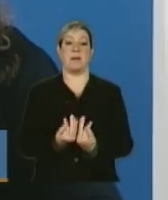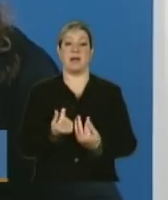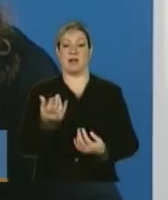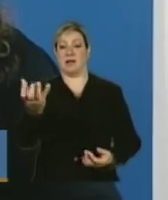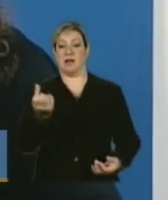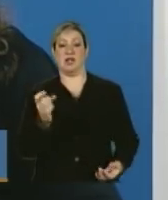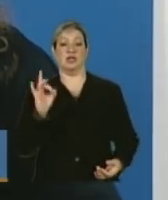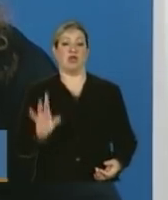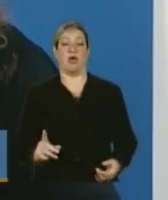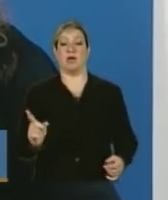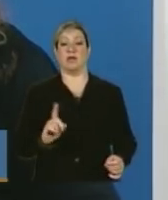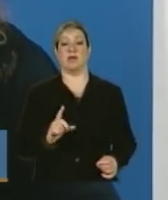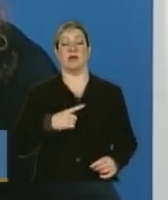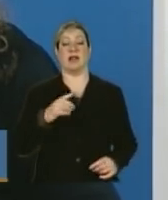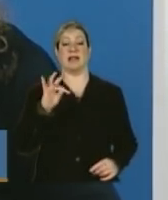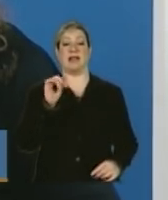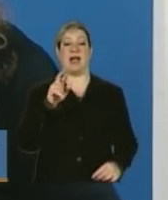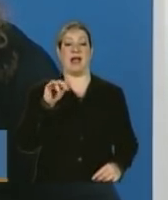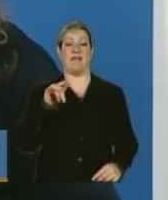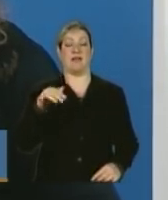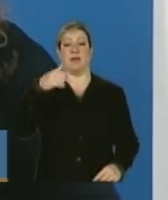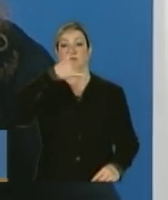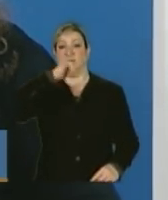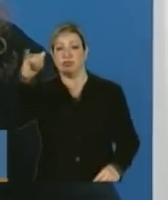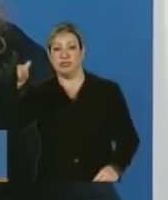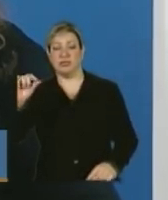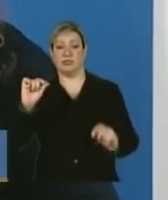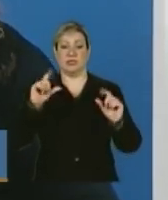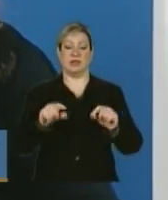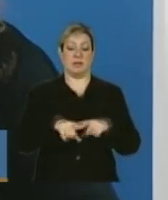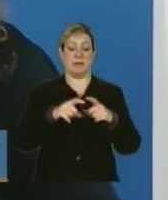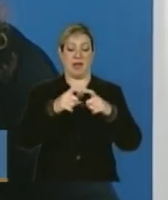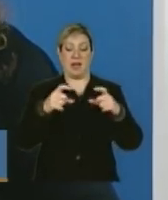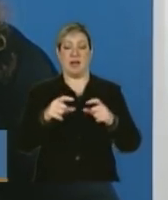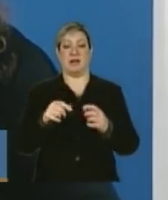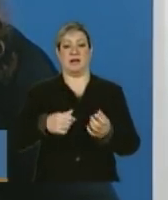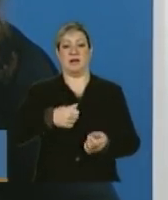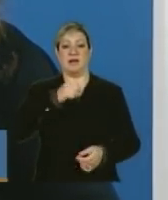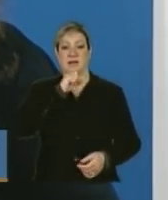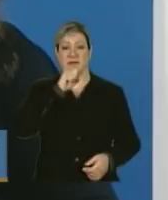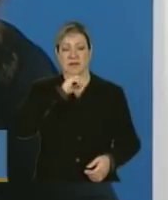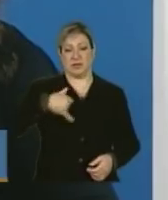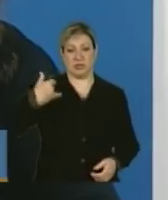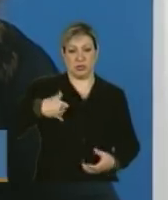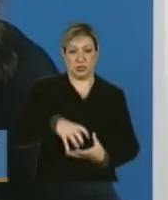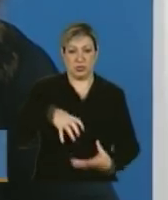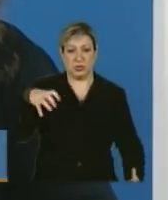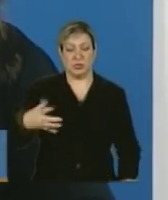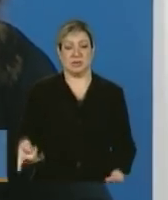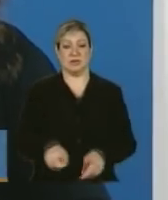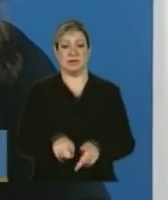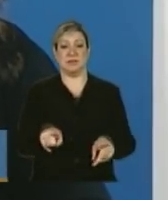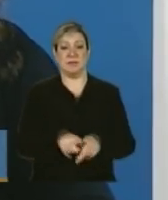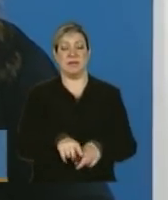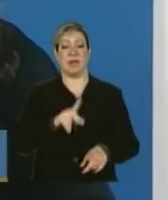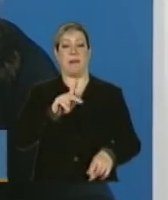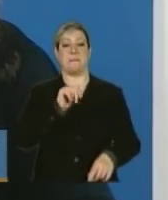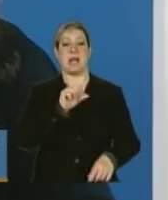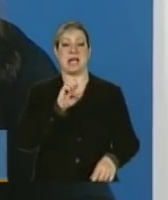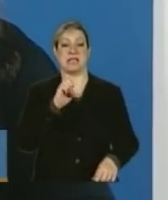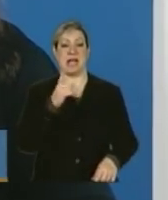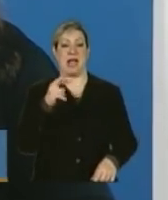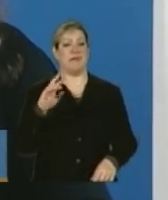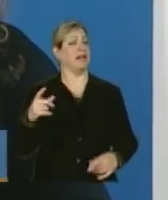Família, Tarifa Social de Energia Elétrica, Minha Casa Minha Vida, Carteira do Idoso, Programa Passe Livre agora do Ministério dos Transportes. Então, são